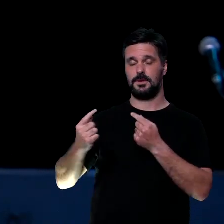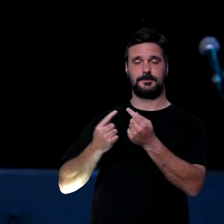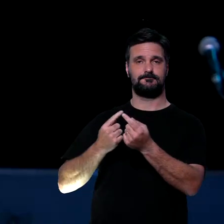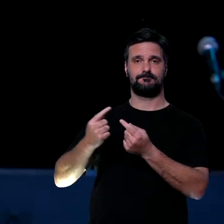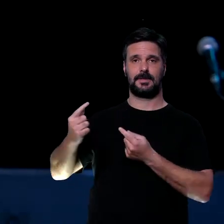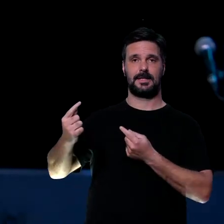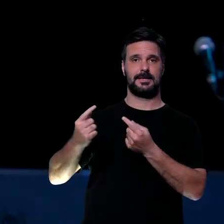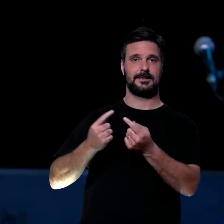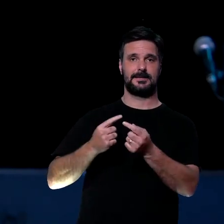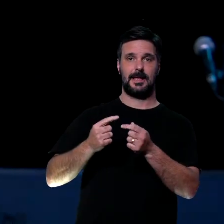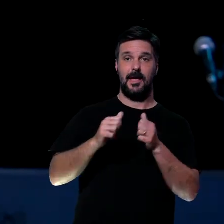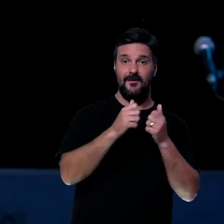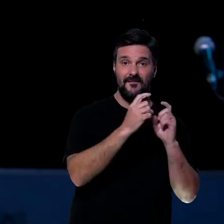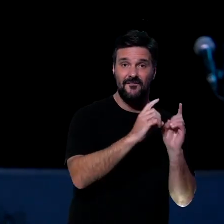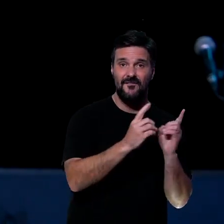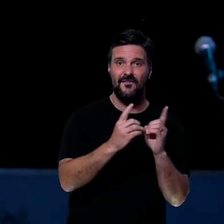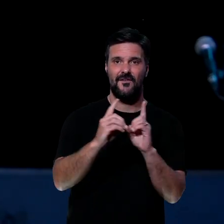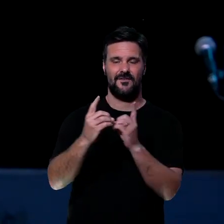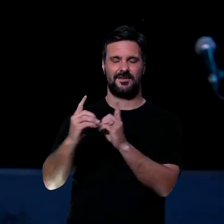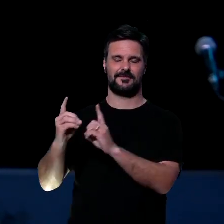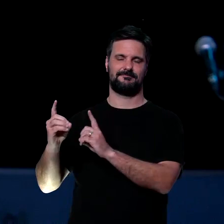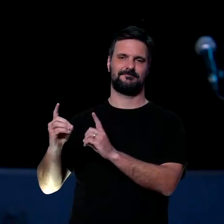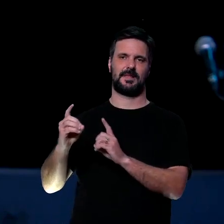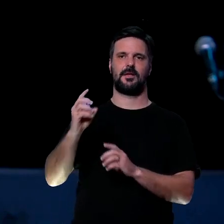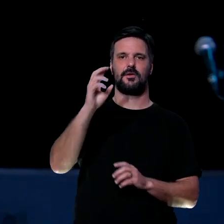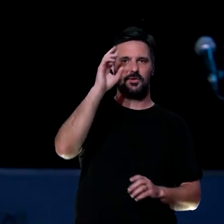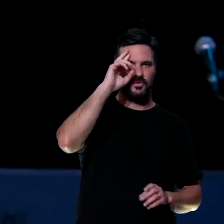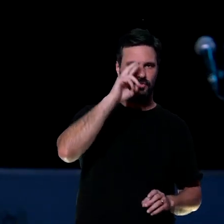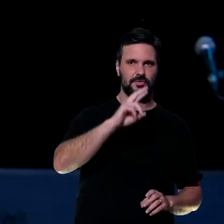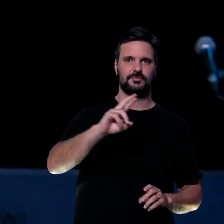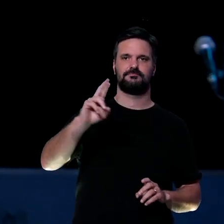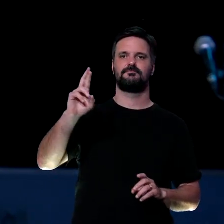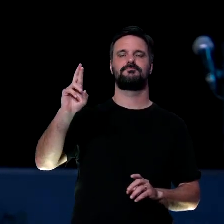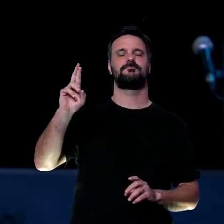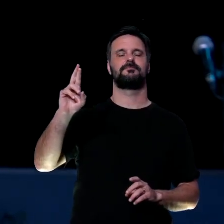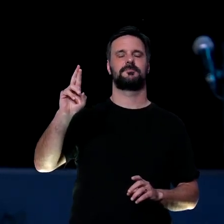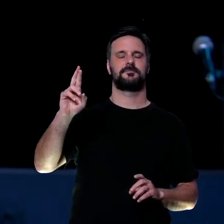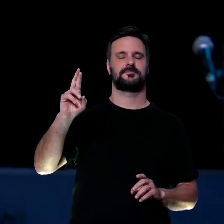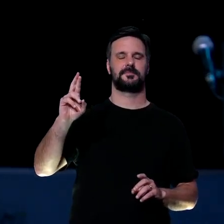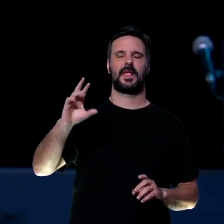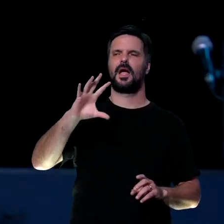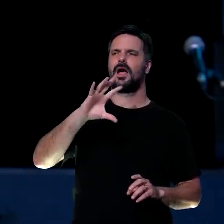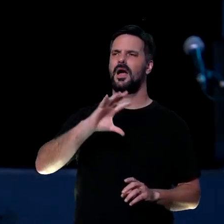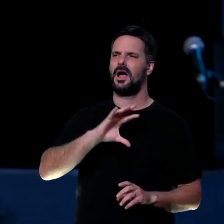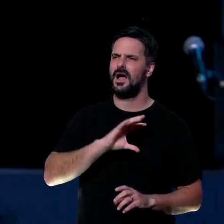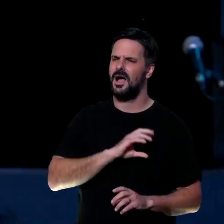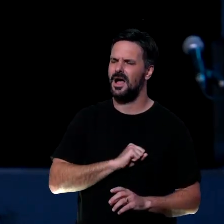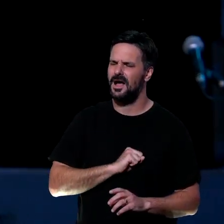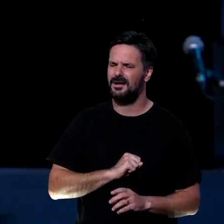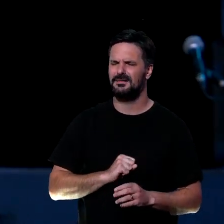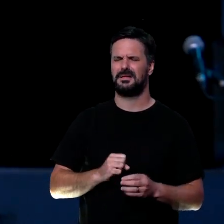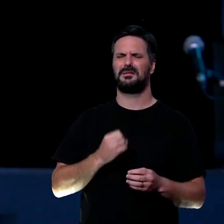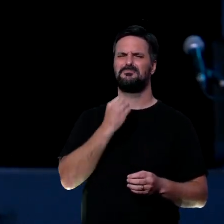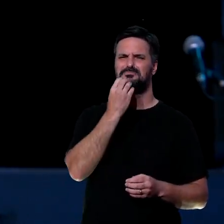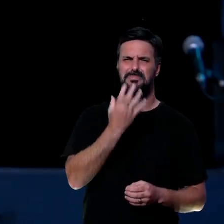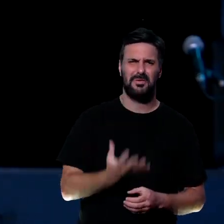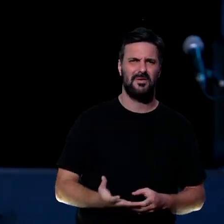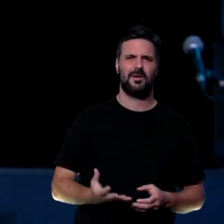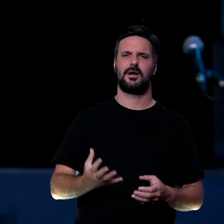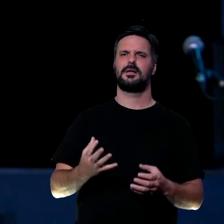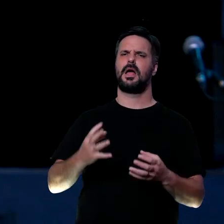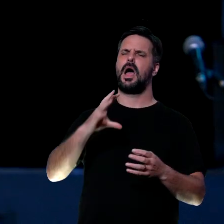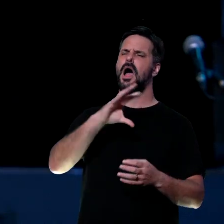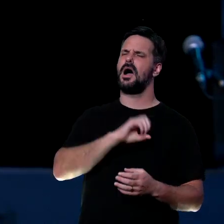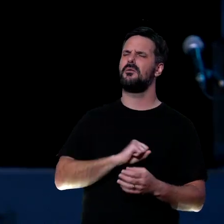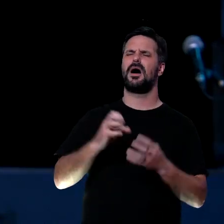discípulos. Amém? Quem quer amar mais as pessoas aí? quer? Você quer ser amado também? Não bom? É maravilhoso. Nossa, eu fiquei lembrando quanto eu fui